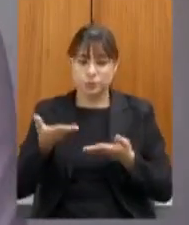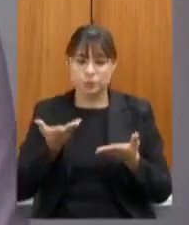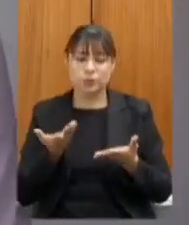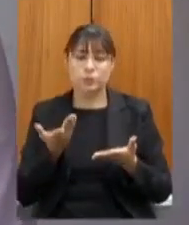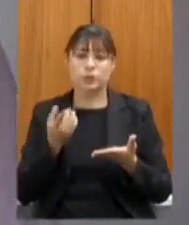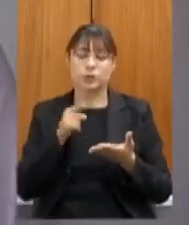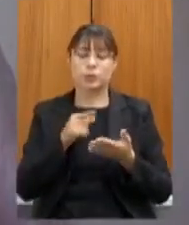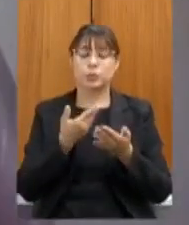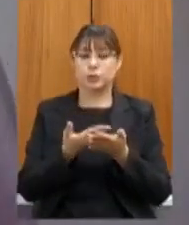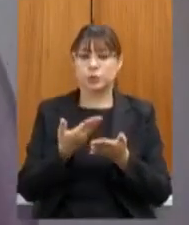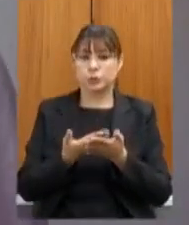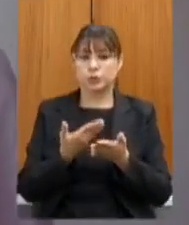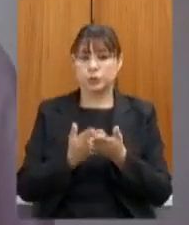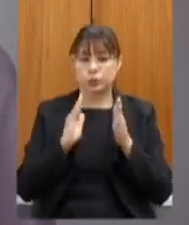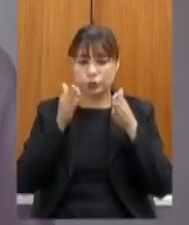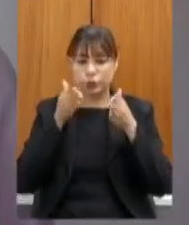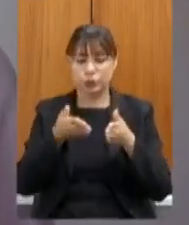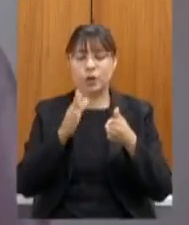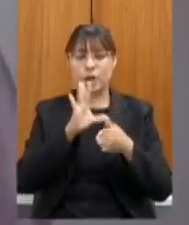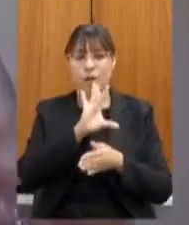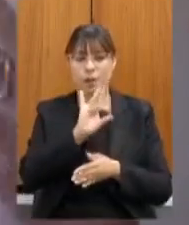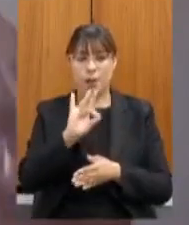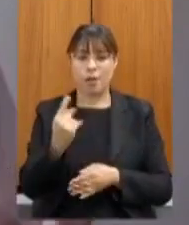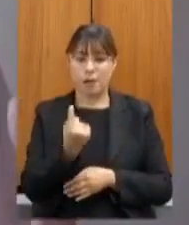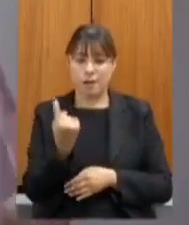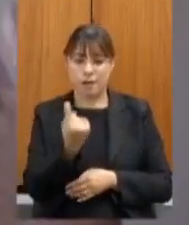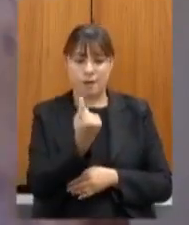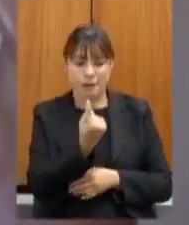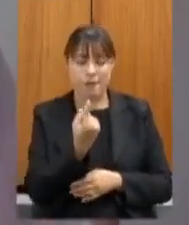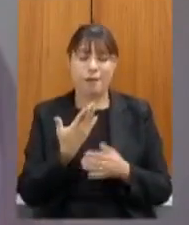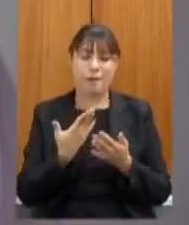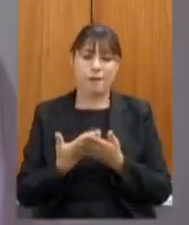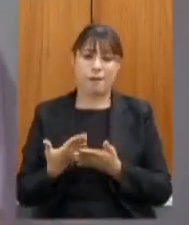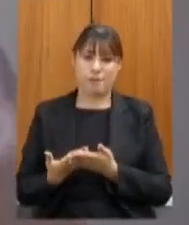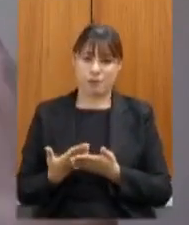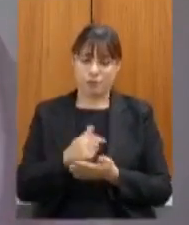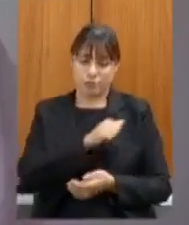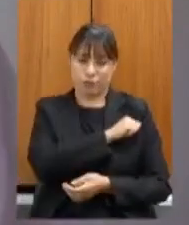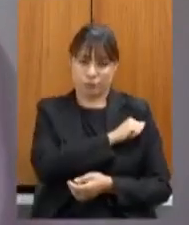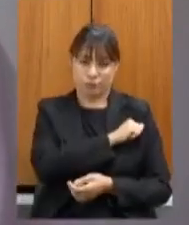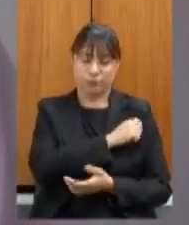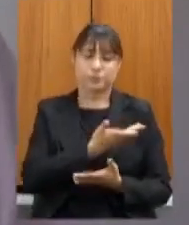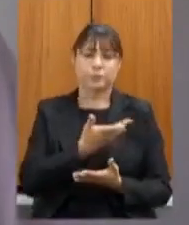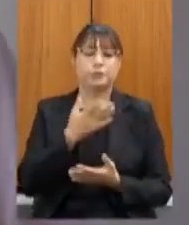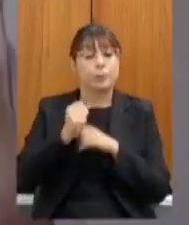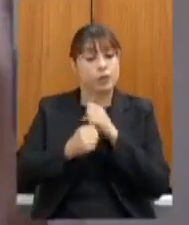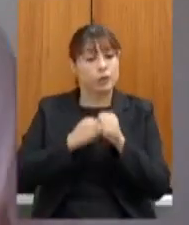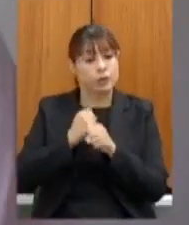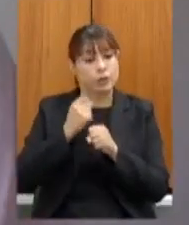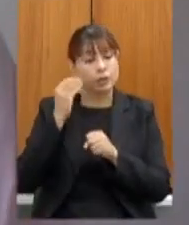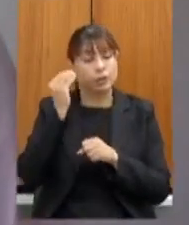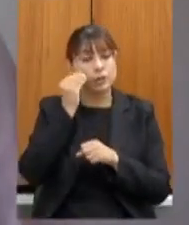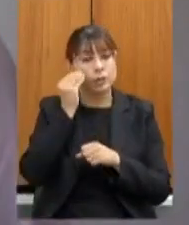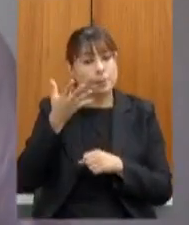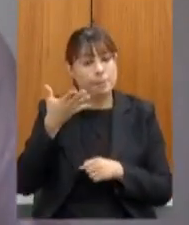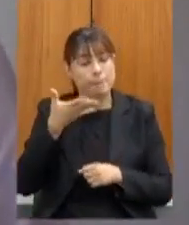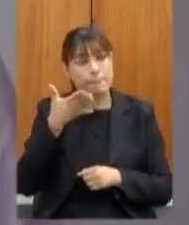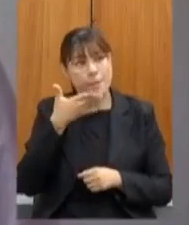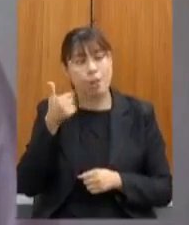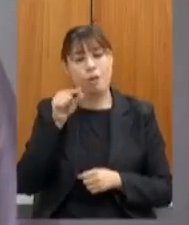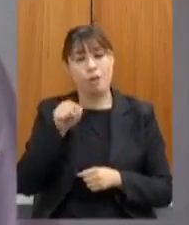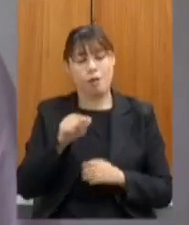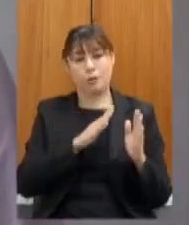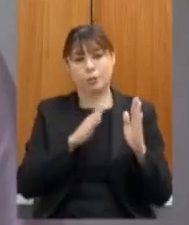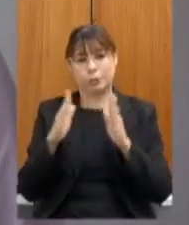focada em cada um dos alunos para o ano que vem a gente planeja também melhorar esse processo nós somos conscientes de que o